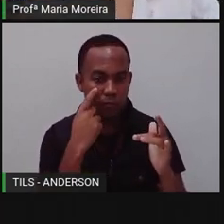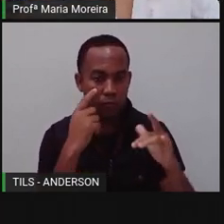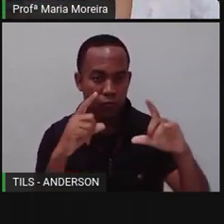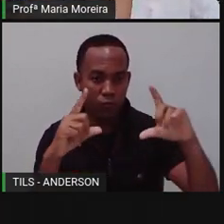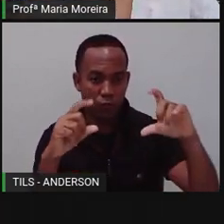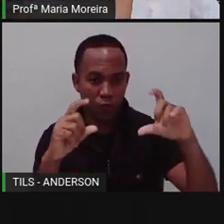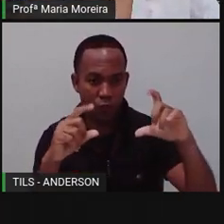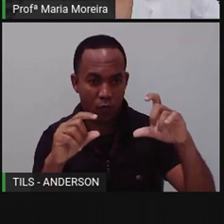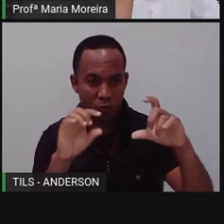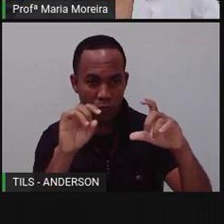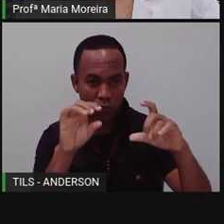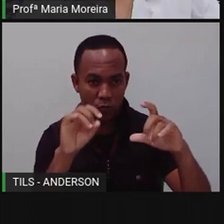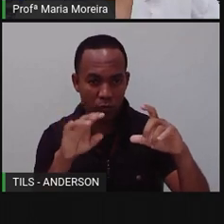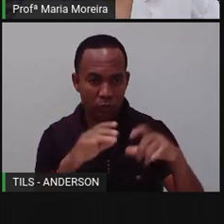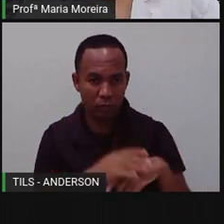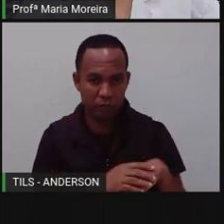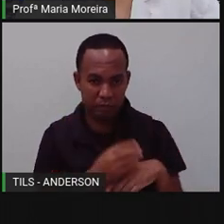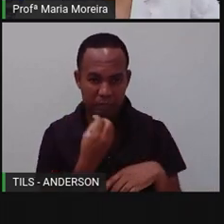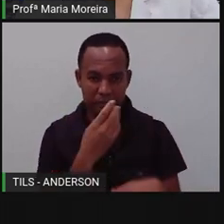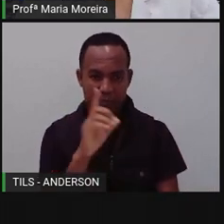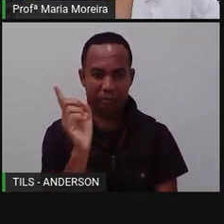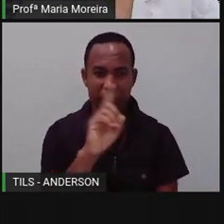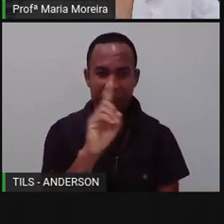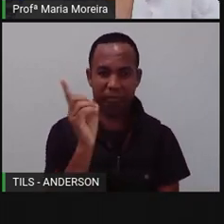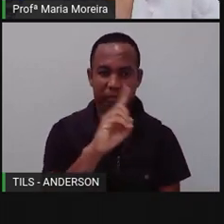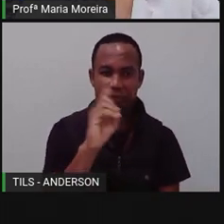só, nada simpático. O que você achou, Anderson?